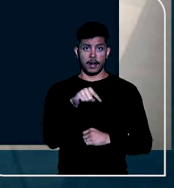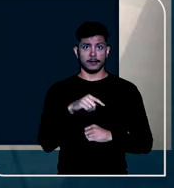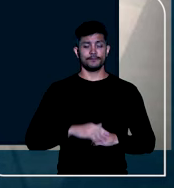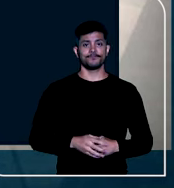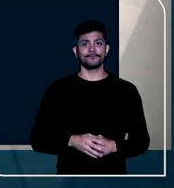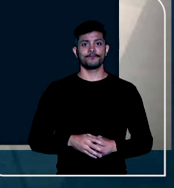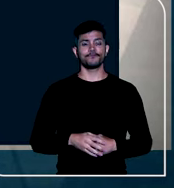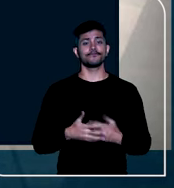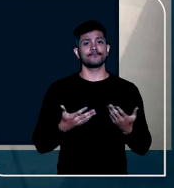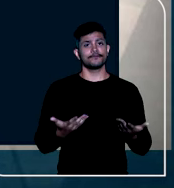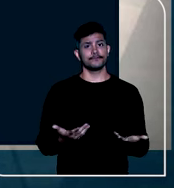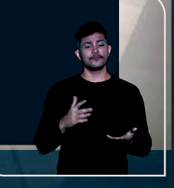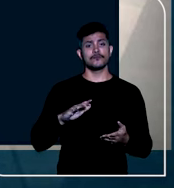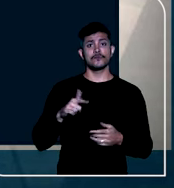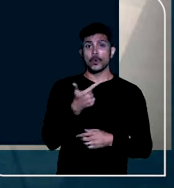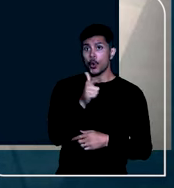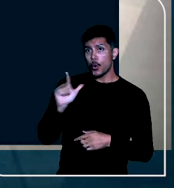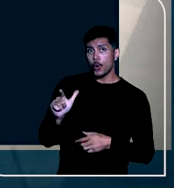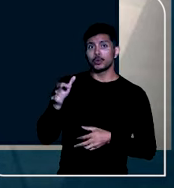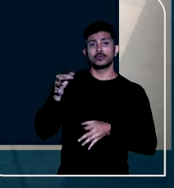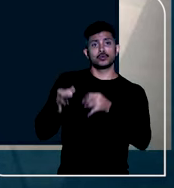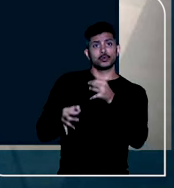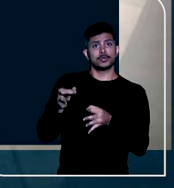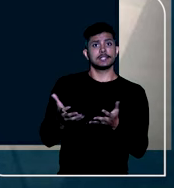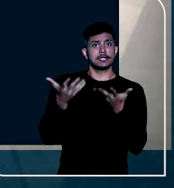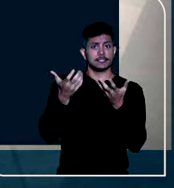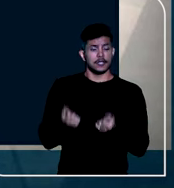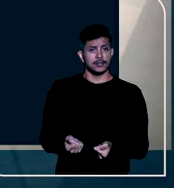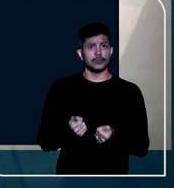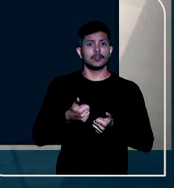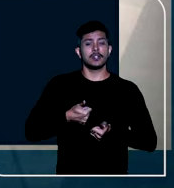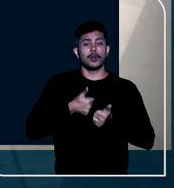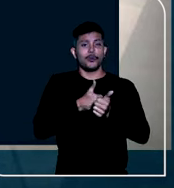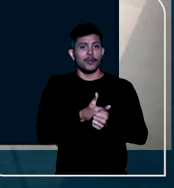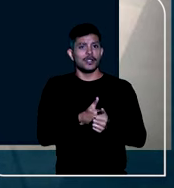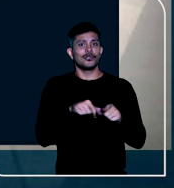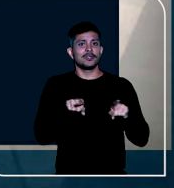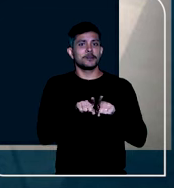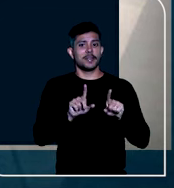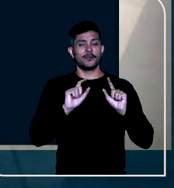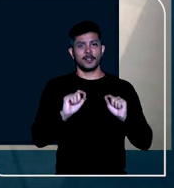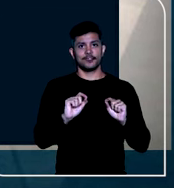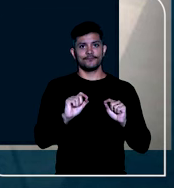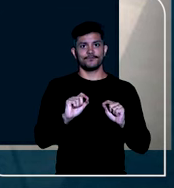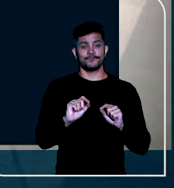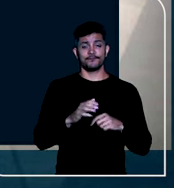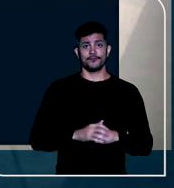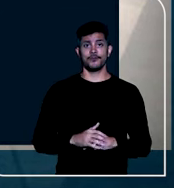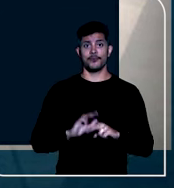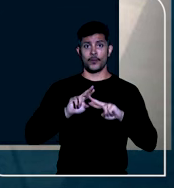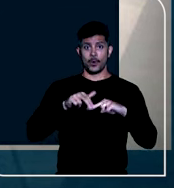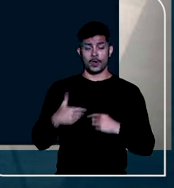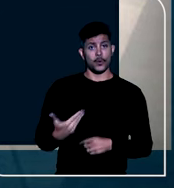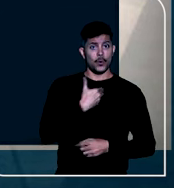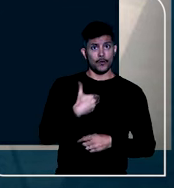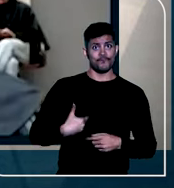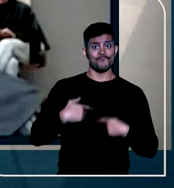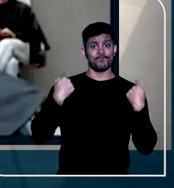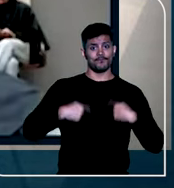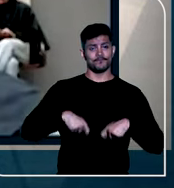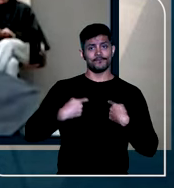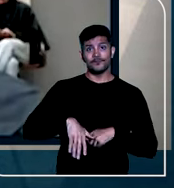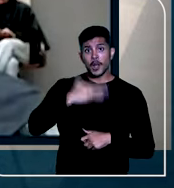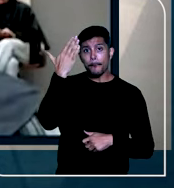sexta turma seguiu o entendimento do relator e, citando precedentes do STJ, confirmou que a responsabilidade do Estado